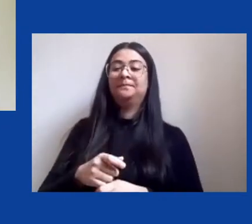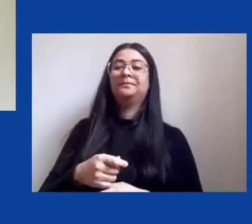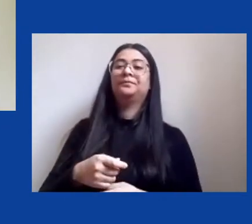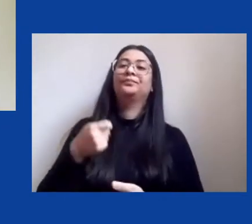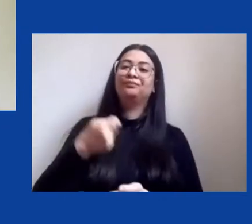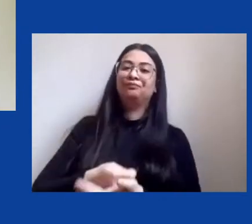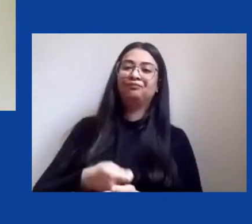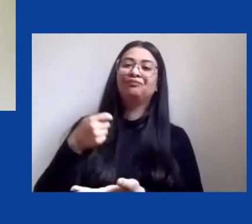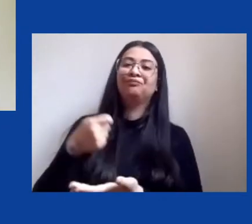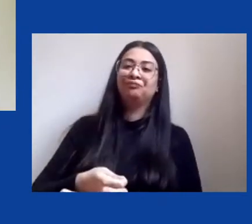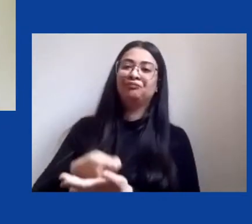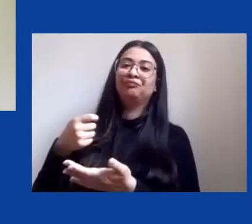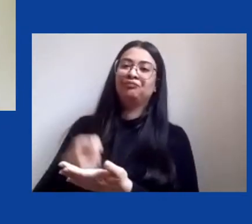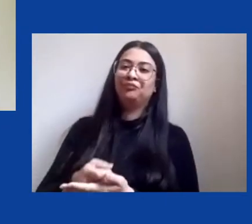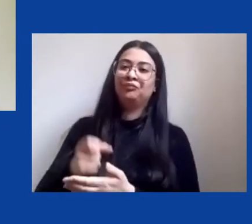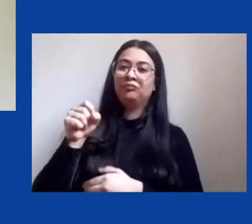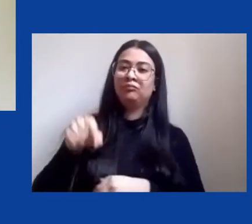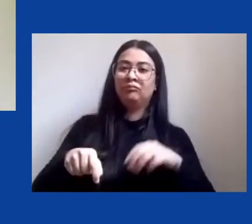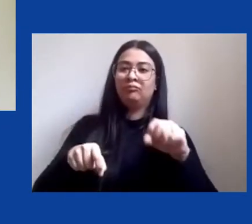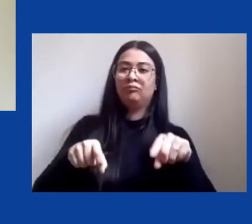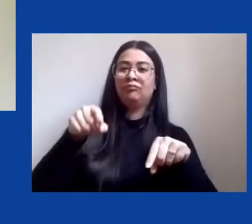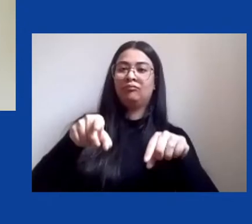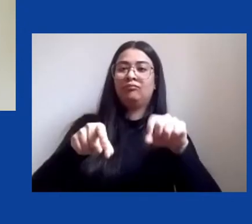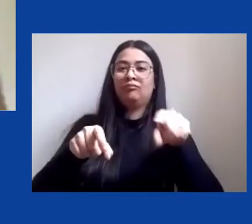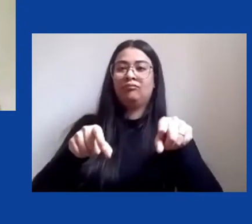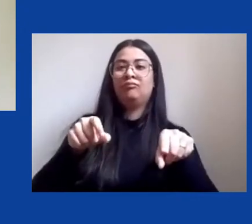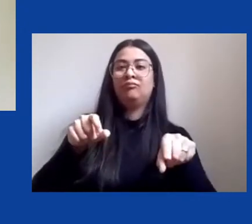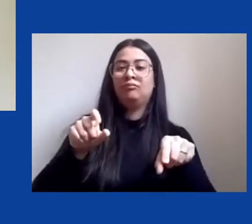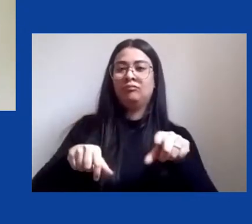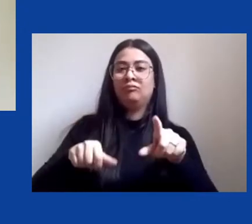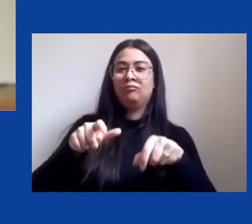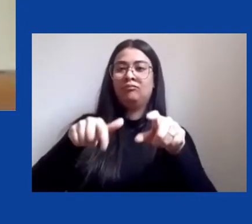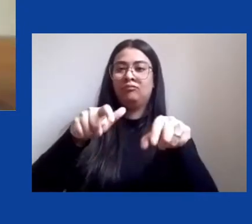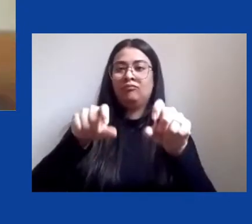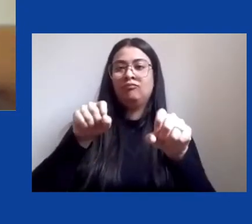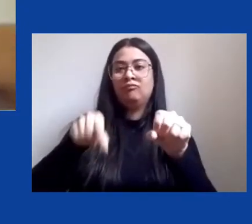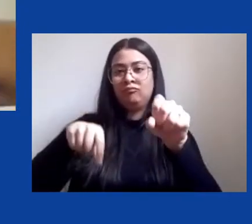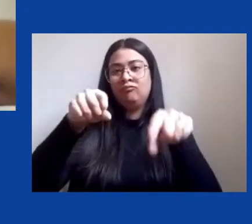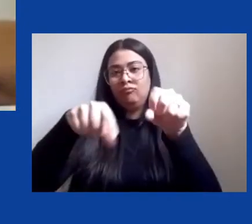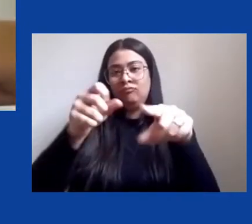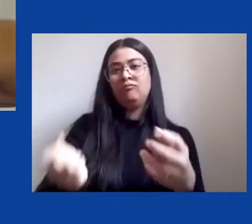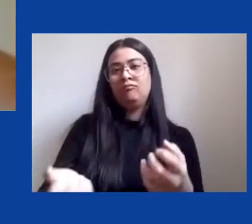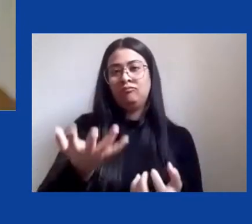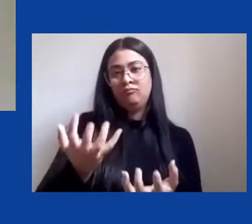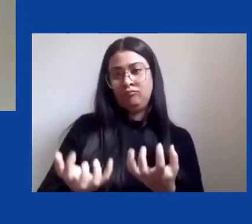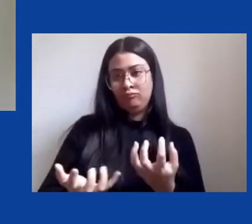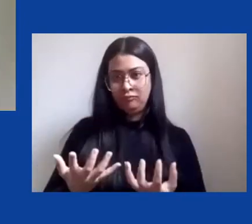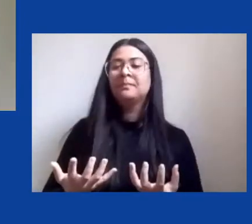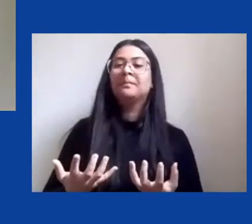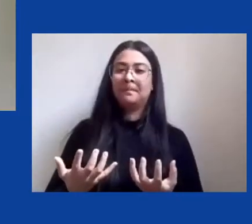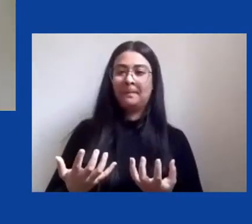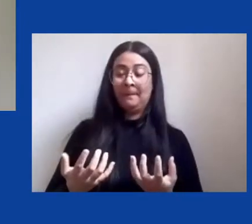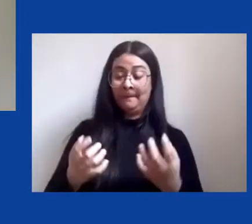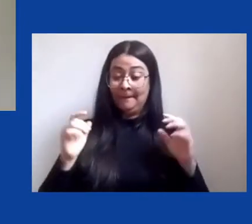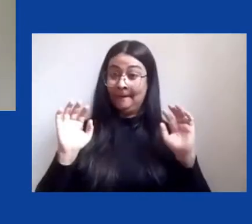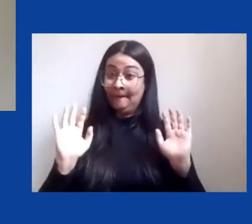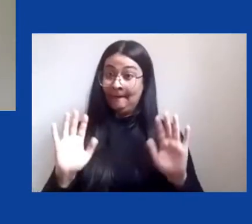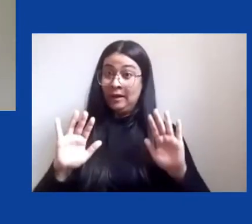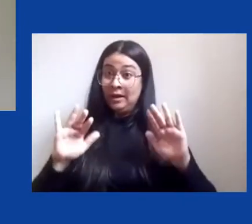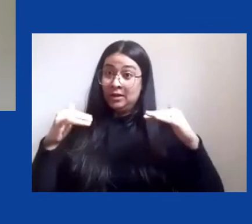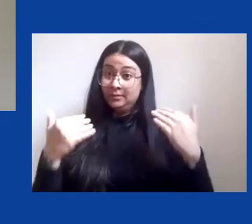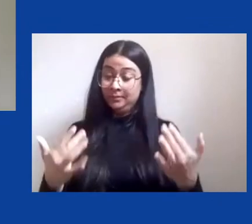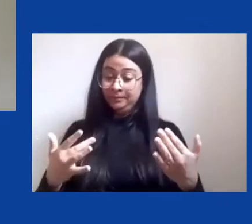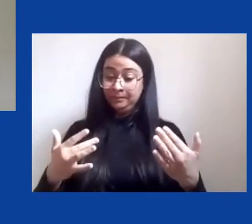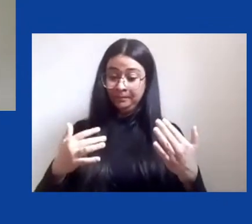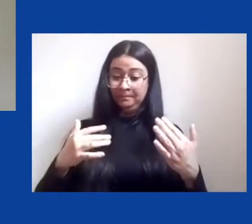na forma da racialização do trabalho. O paradigma da adequação ambiental e modernização ecológica nunca chegou a tensionar a